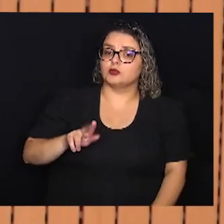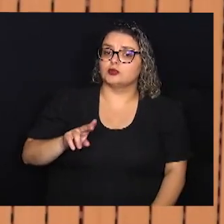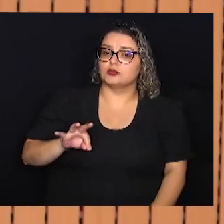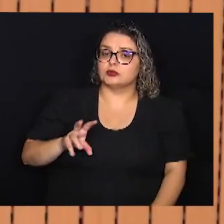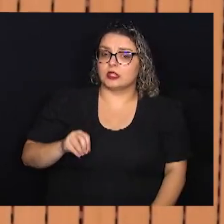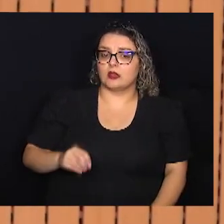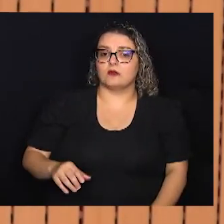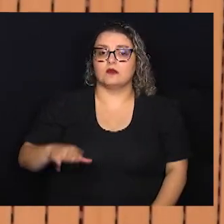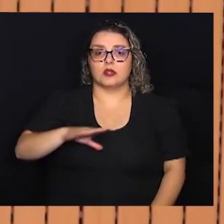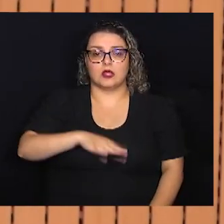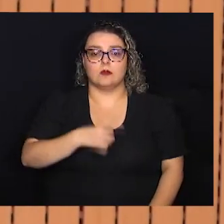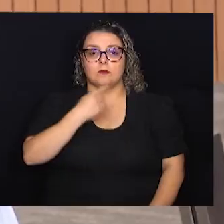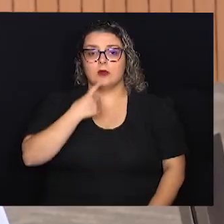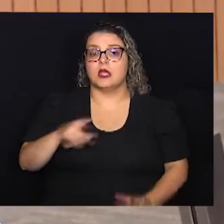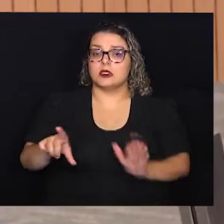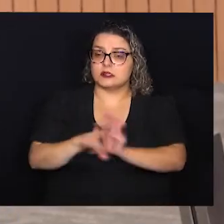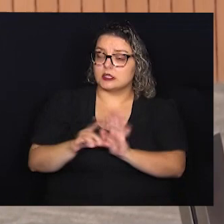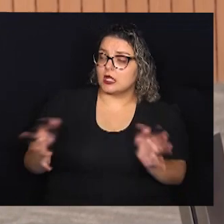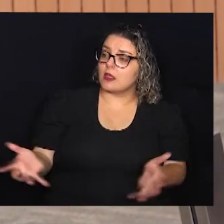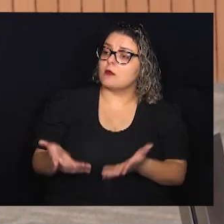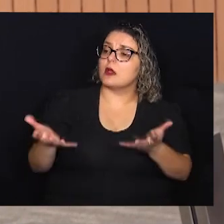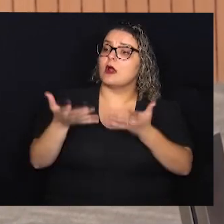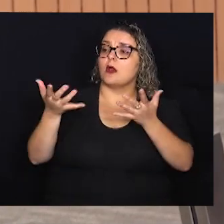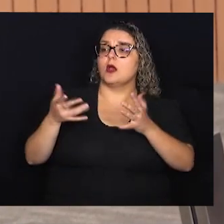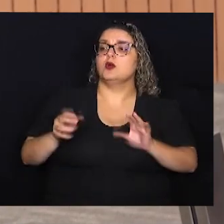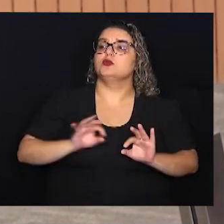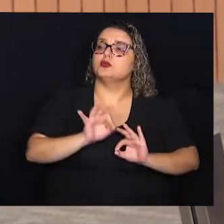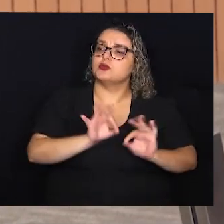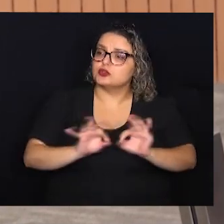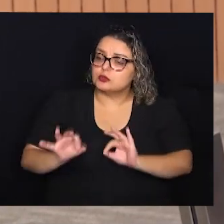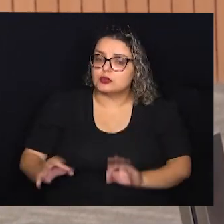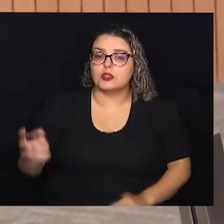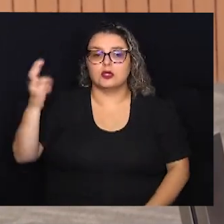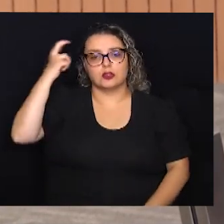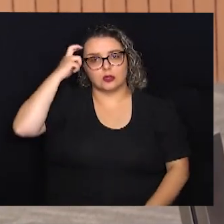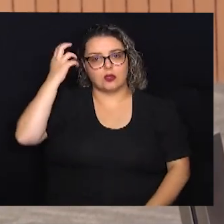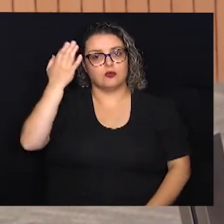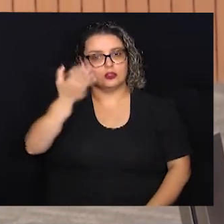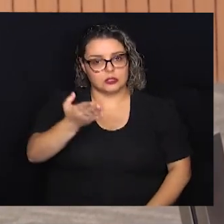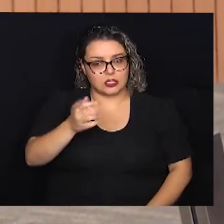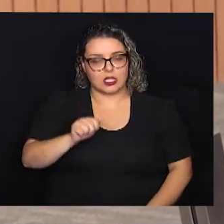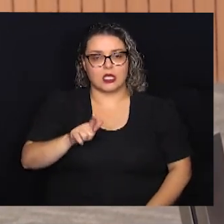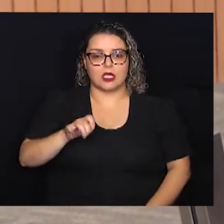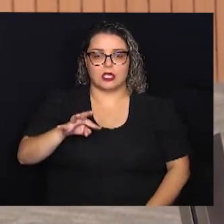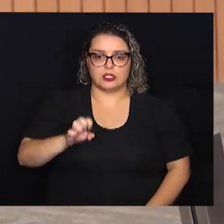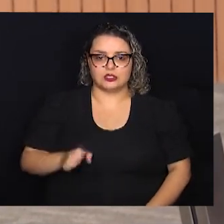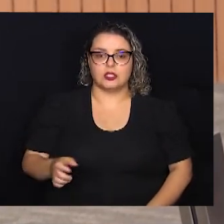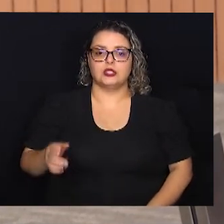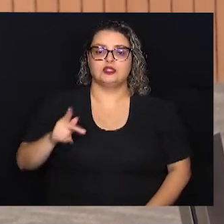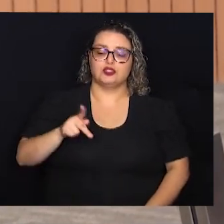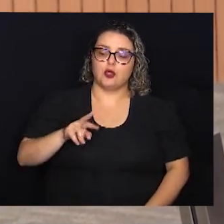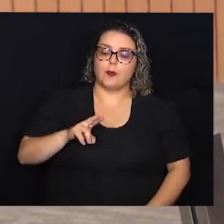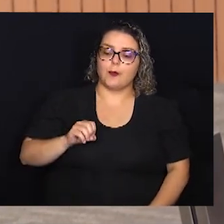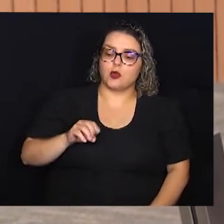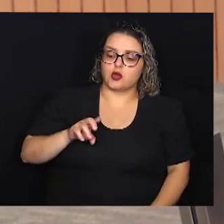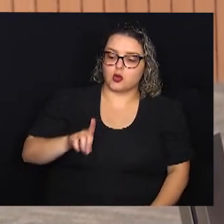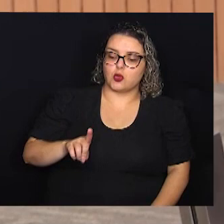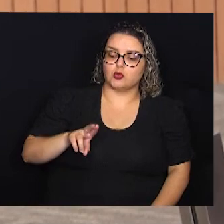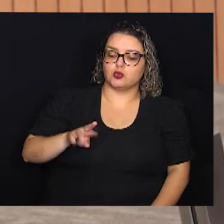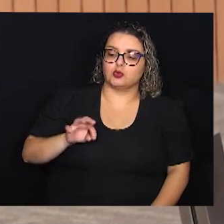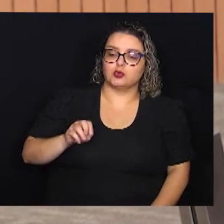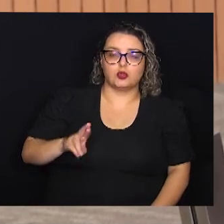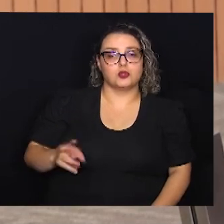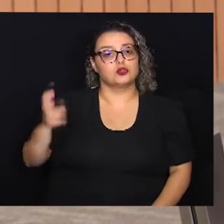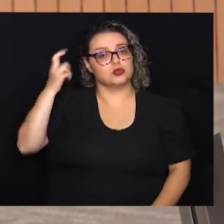Paulo Gustavo em Campinas. Então essa lei é para fomentar os projetos culturais, né? Você que é um agente de produtor de